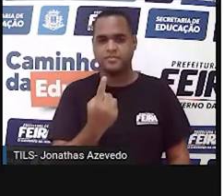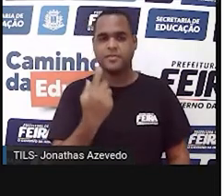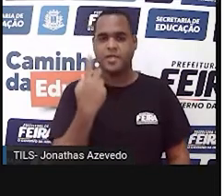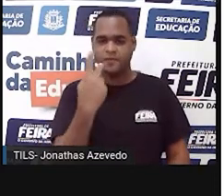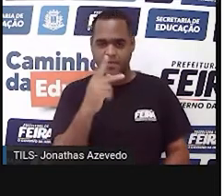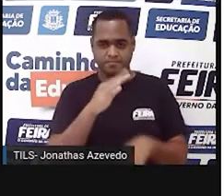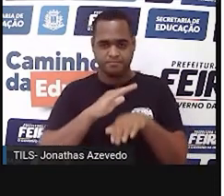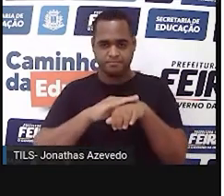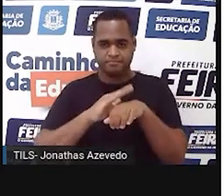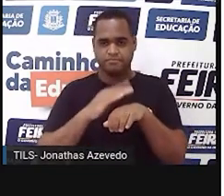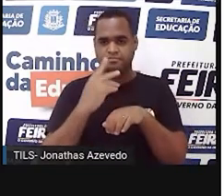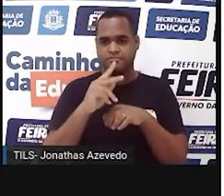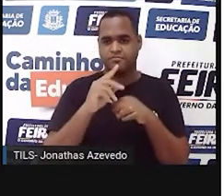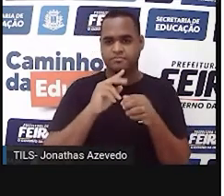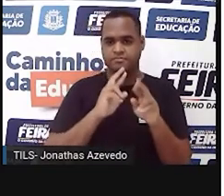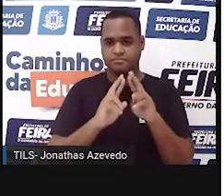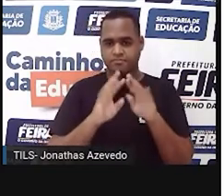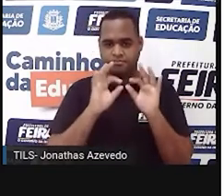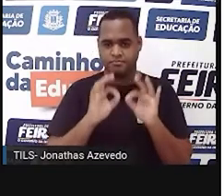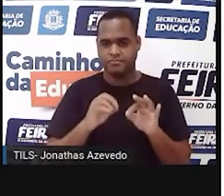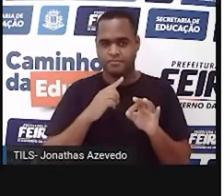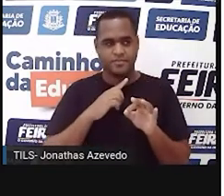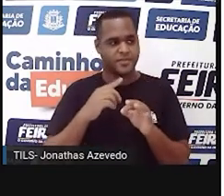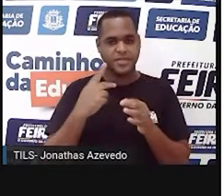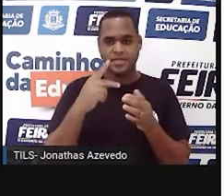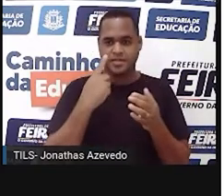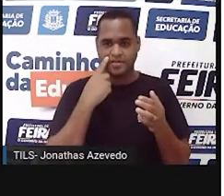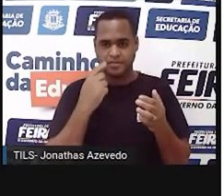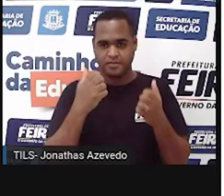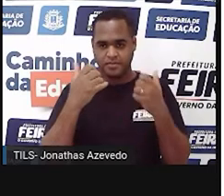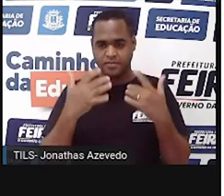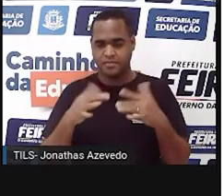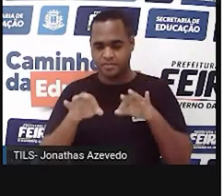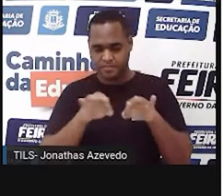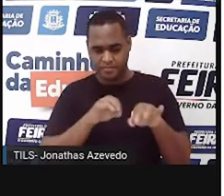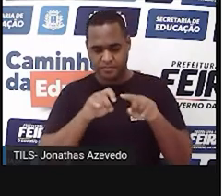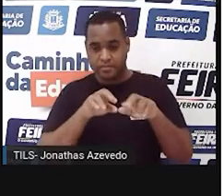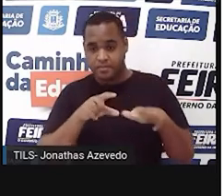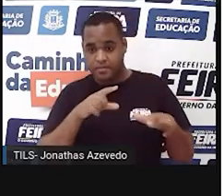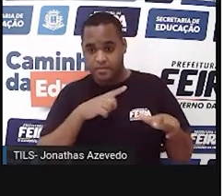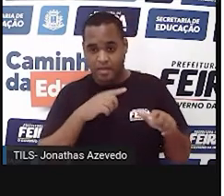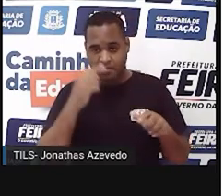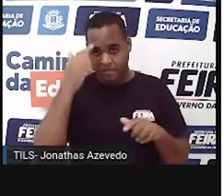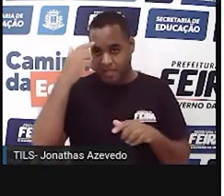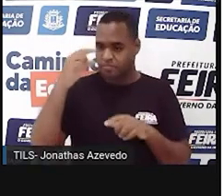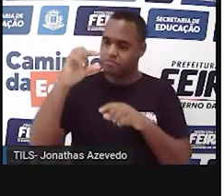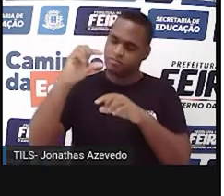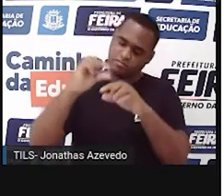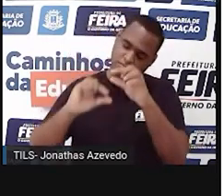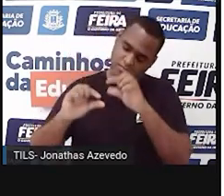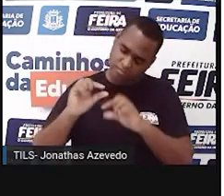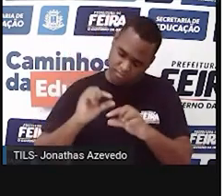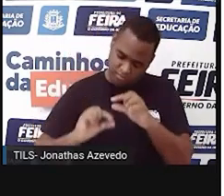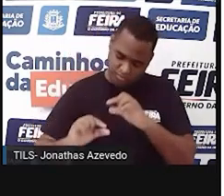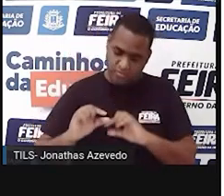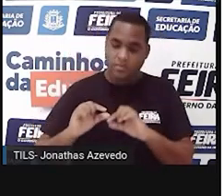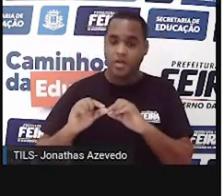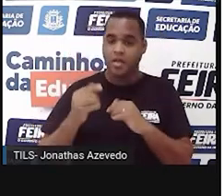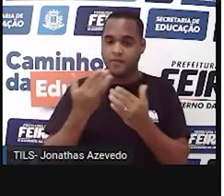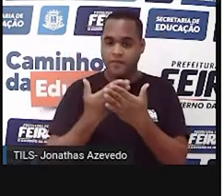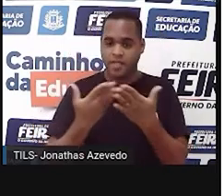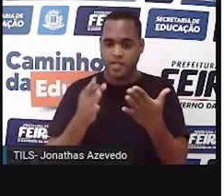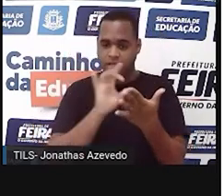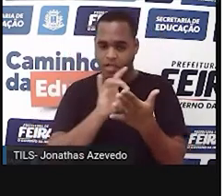no seu caderninho, olhando a tabela, essa aqui está organizada de maneira crescente, caso você tenha